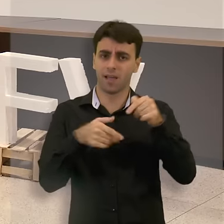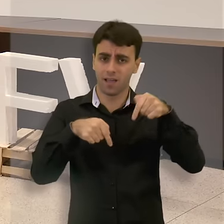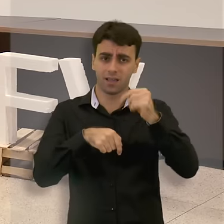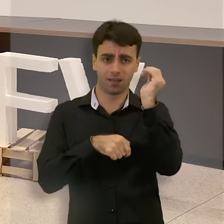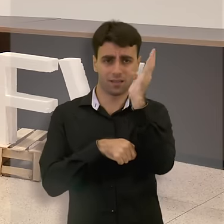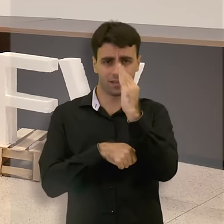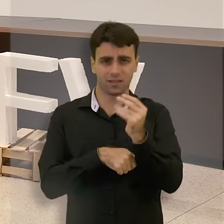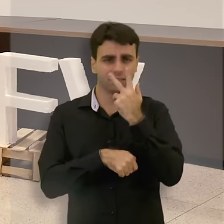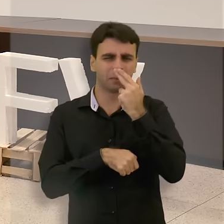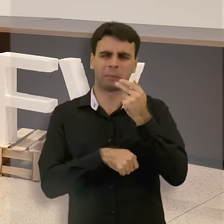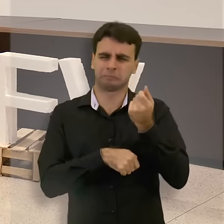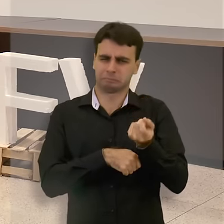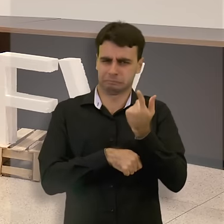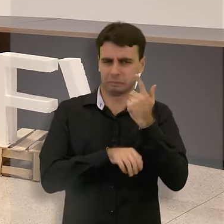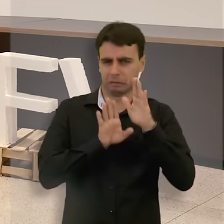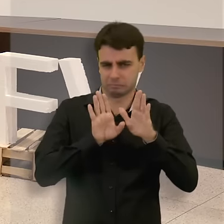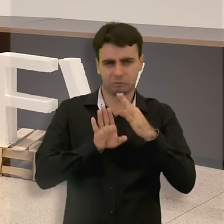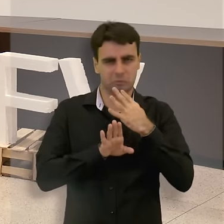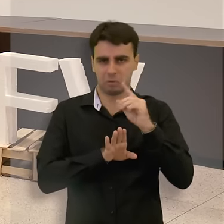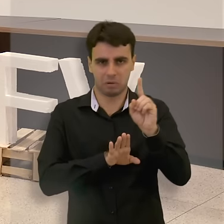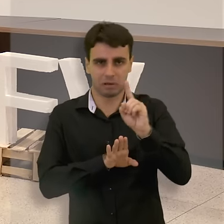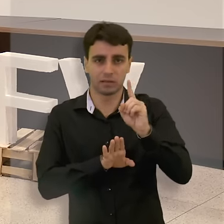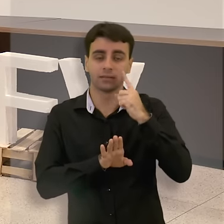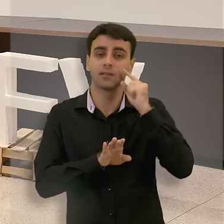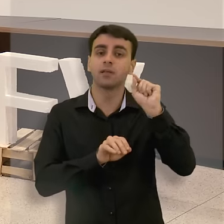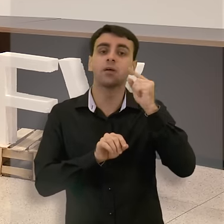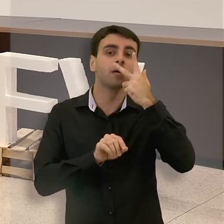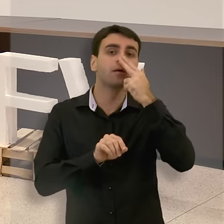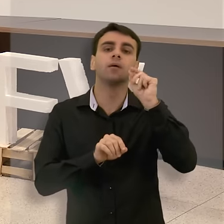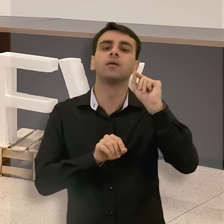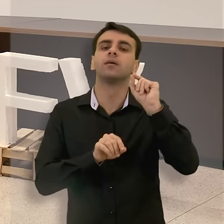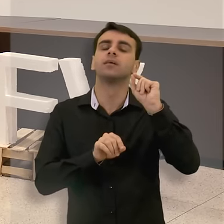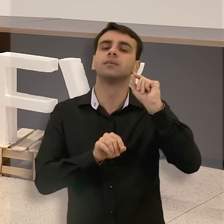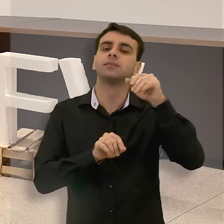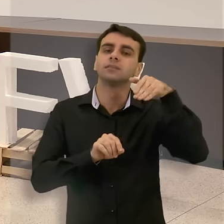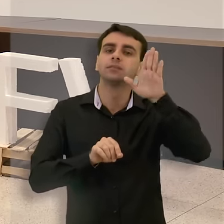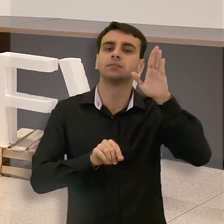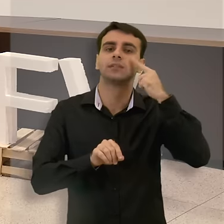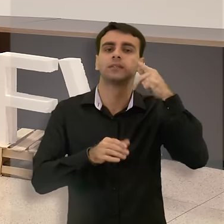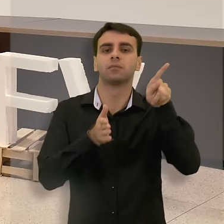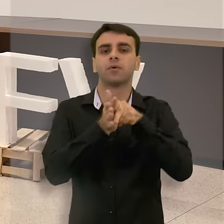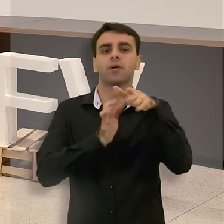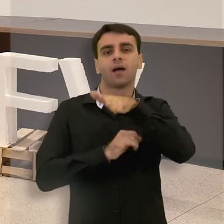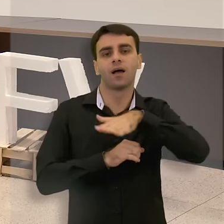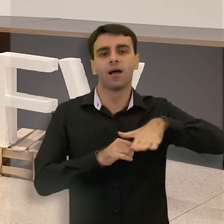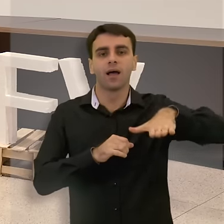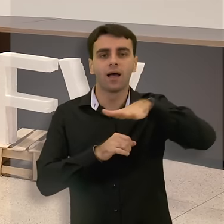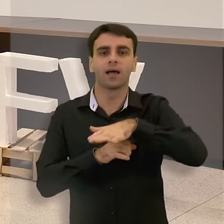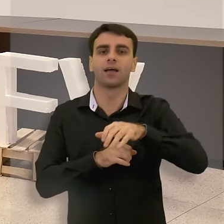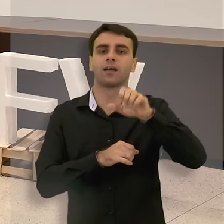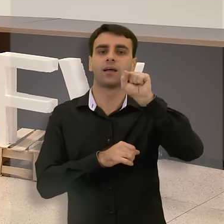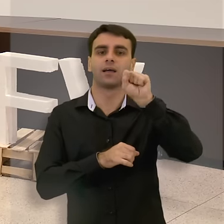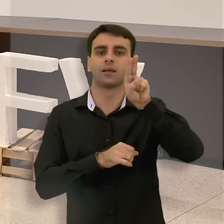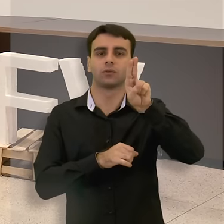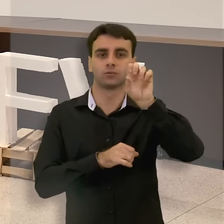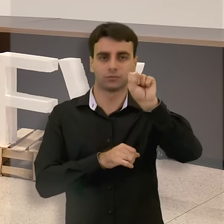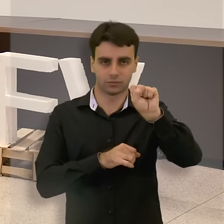Brasil, isso é um termo meio esquisito, que a gente conhece mais vindo da discussão da saúde pública, do SUS.